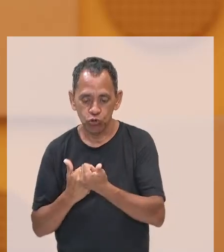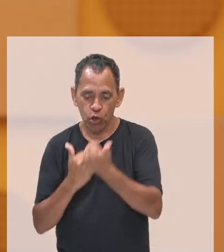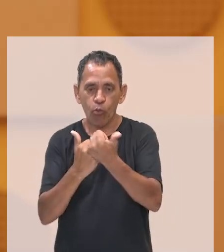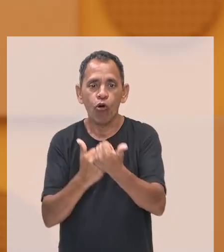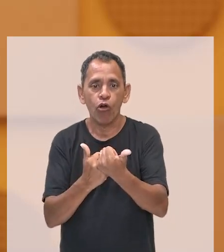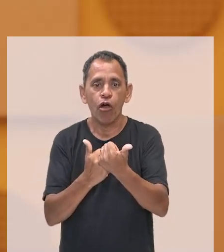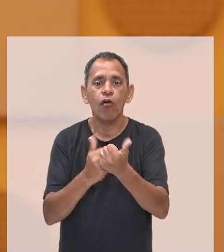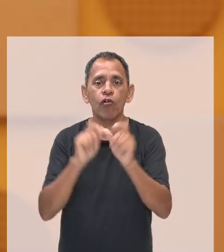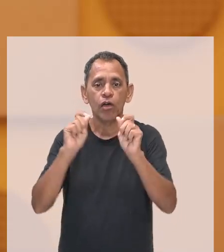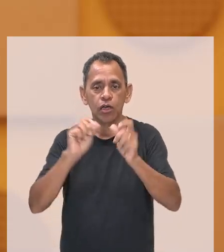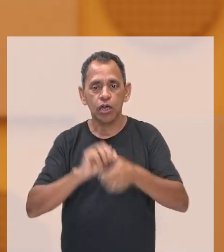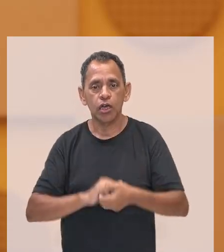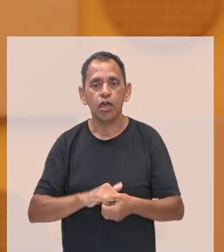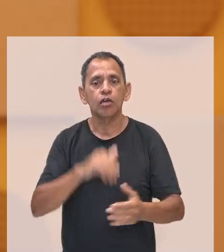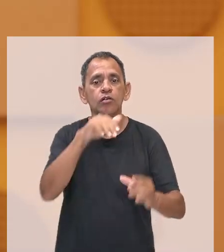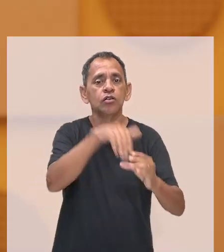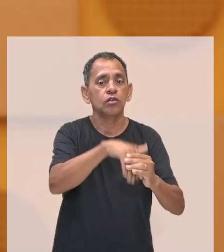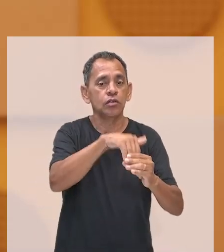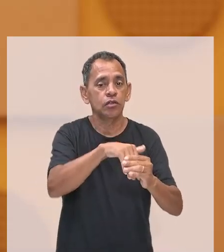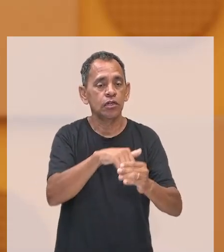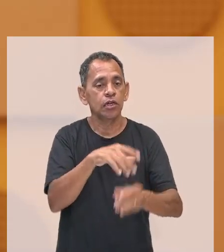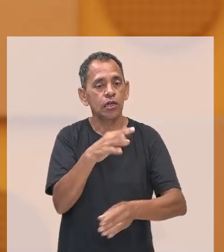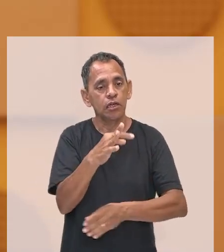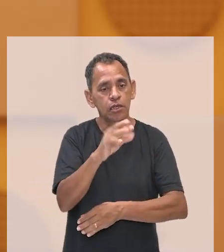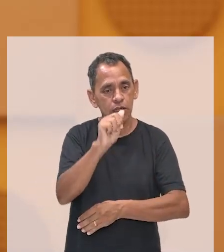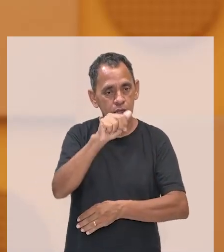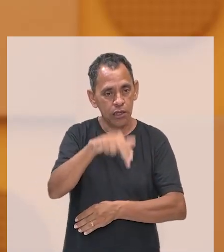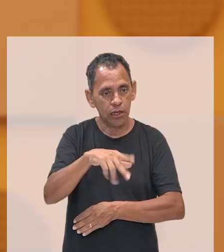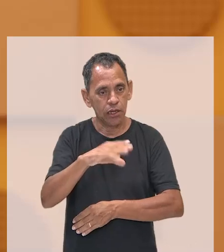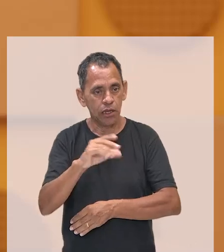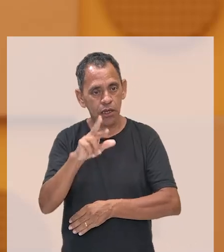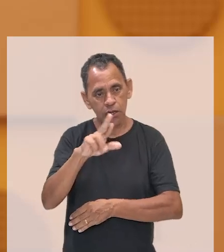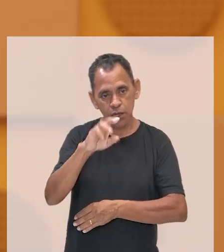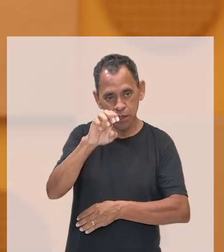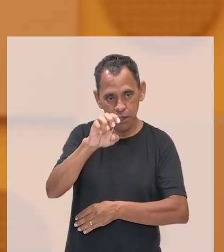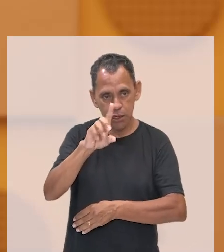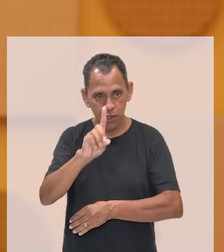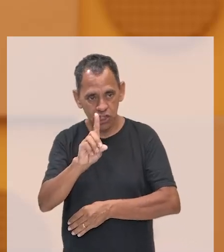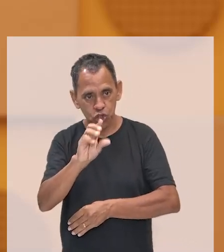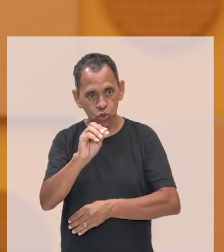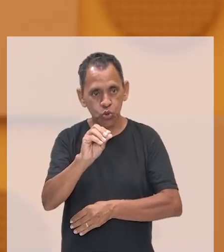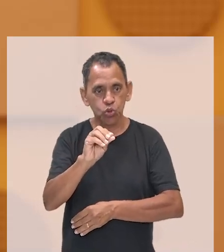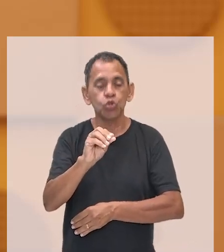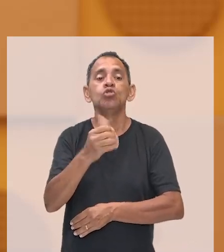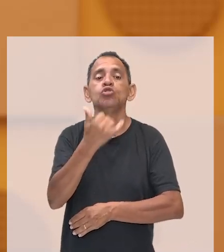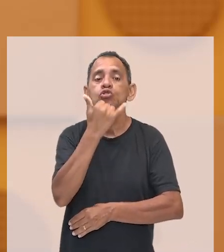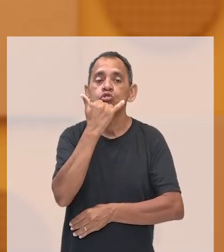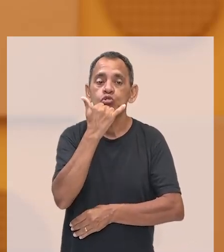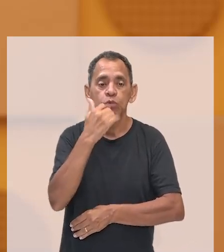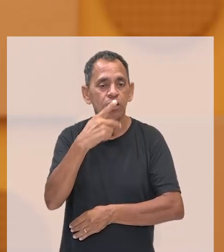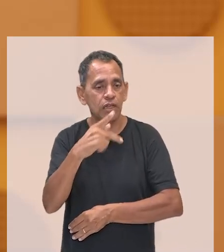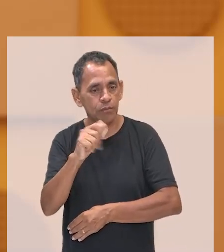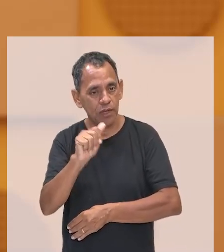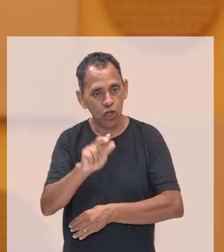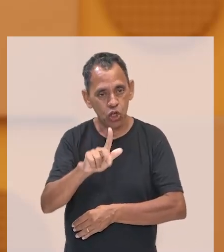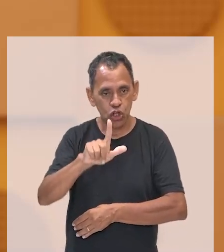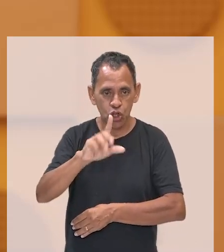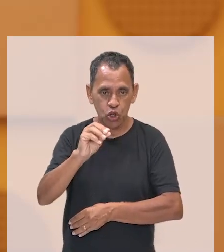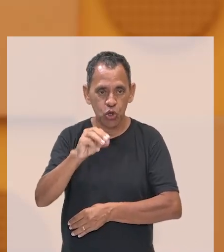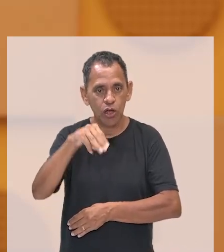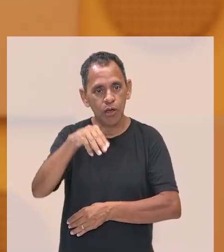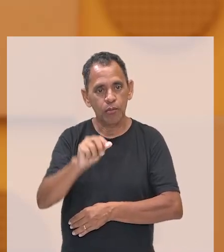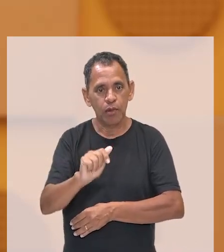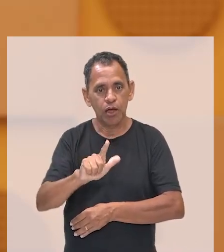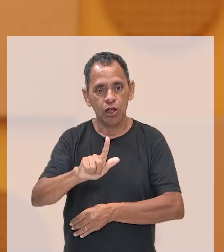o, então, candidato, embora civil, recebia apoio do governo, que era justamente ali o Paulo Maluf. Então, as